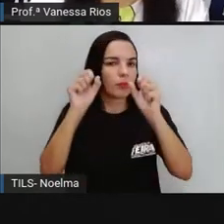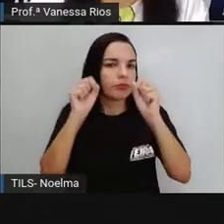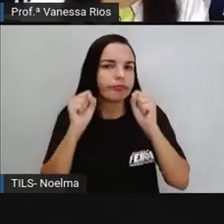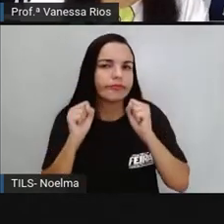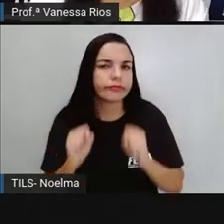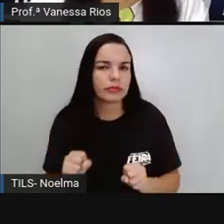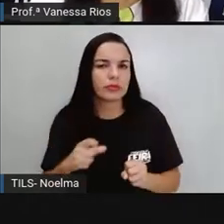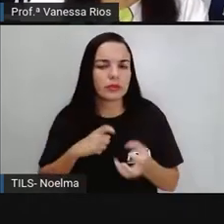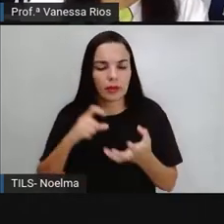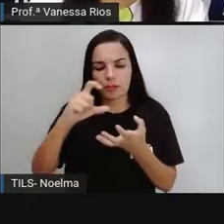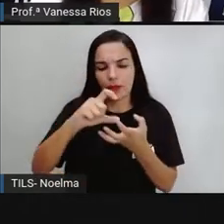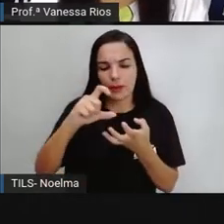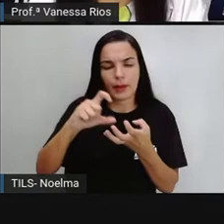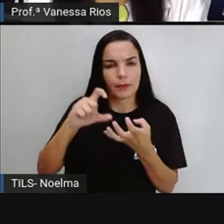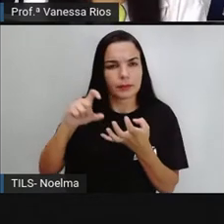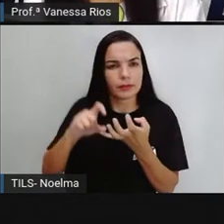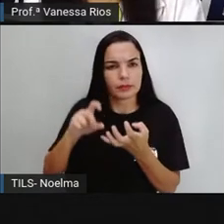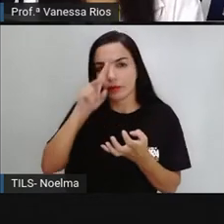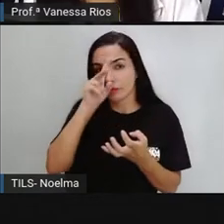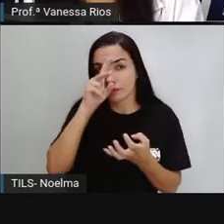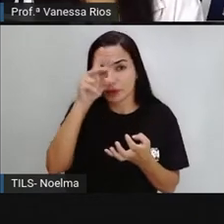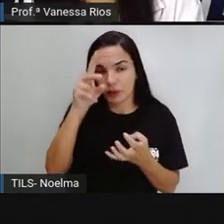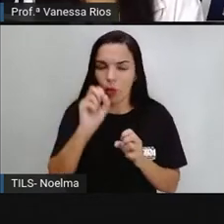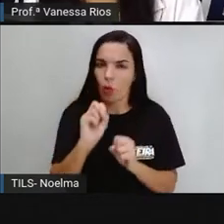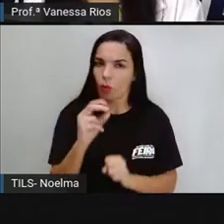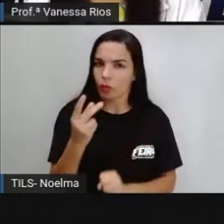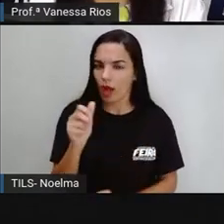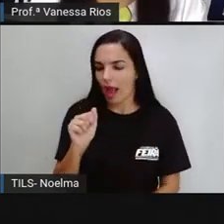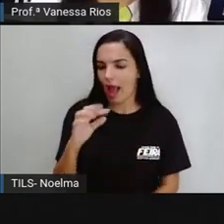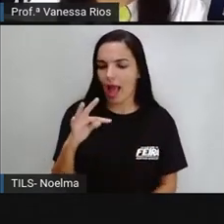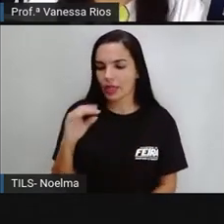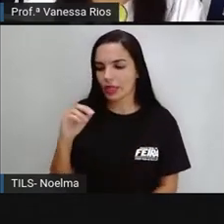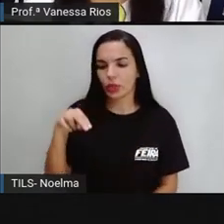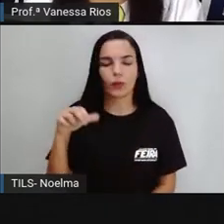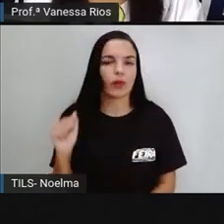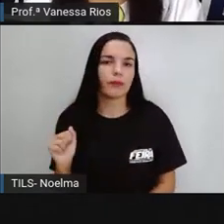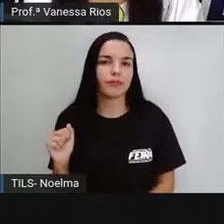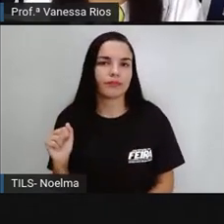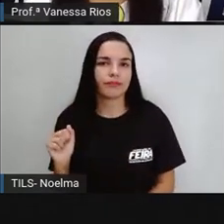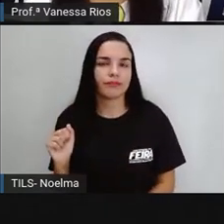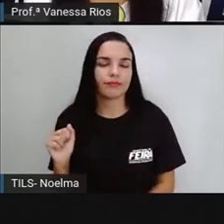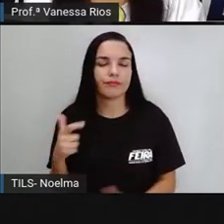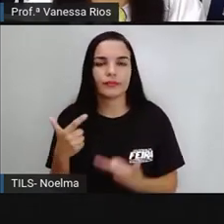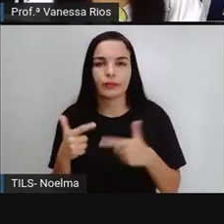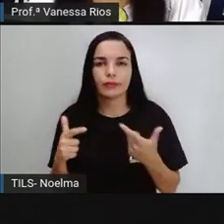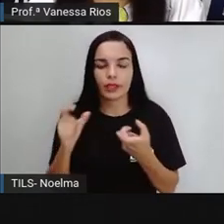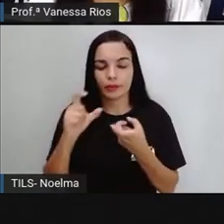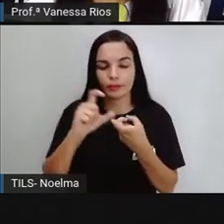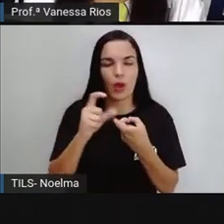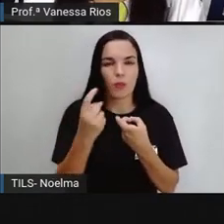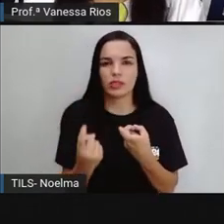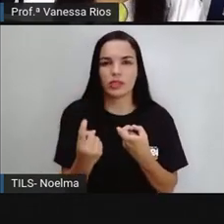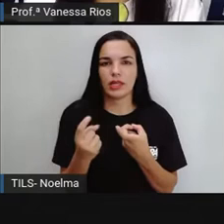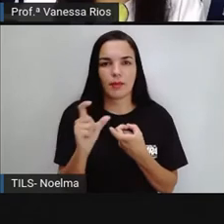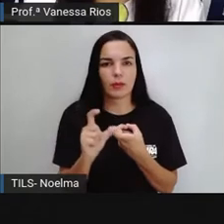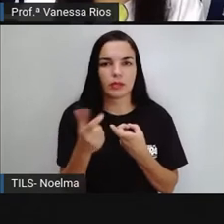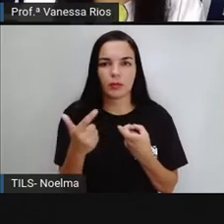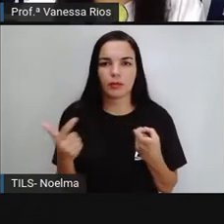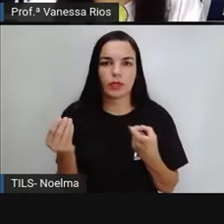sílabas tônica ou uma sílaba átona. E aí elas não entram dentro dessa classificação.